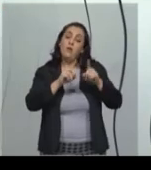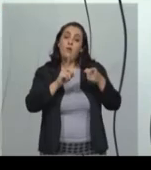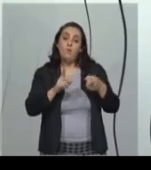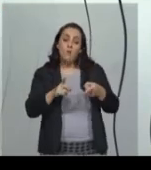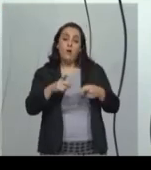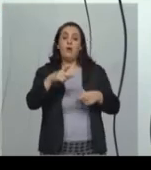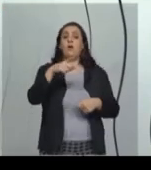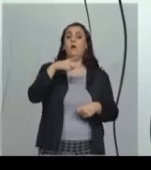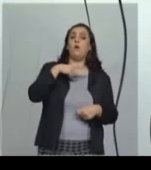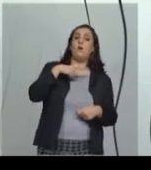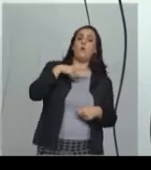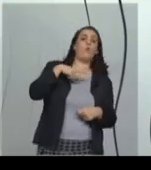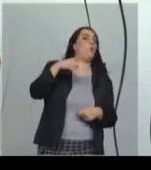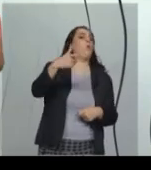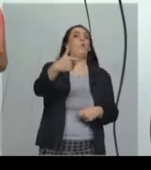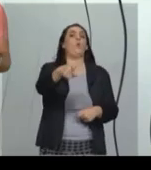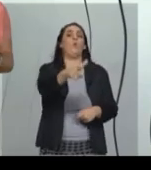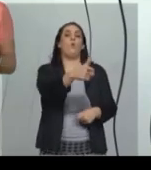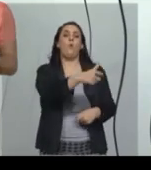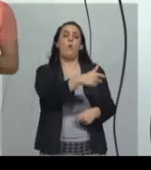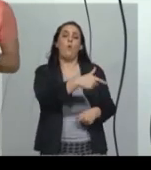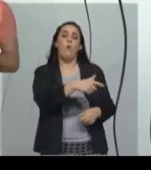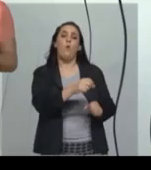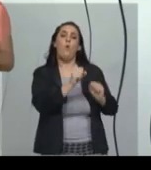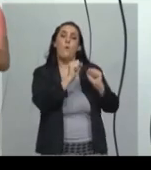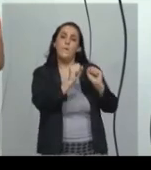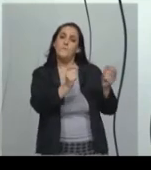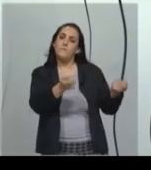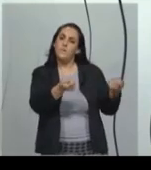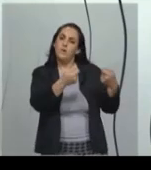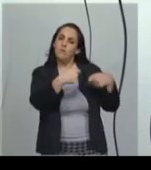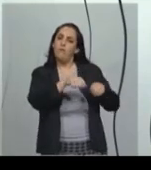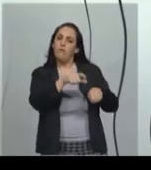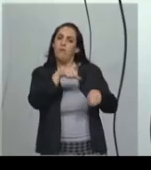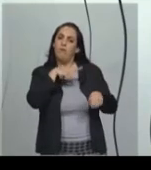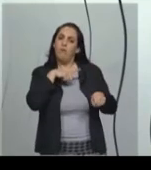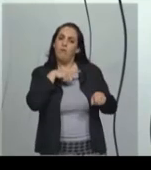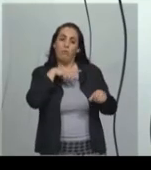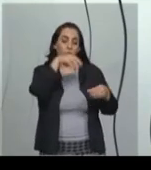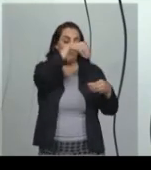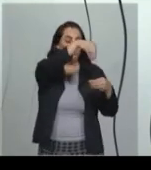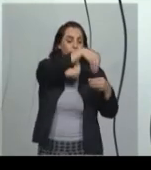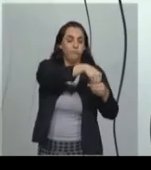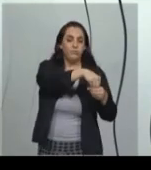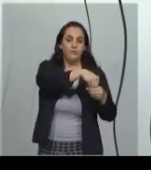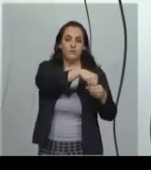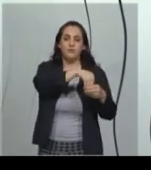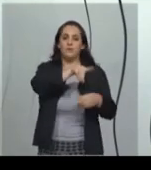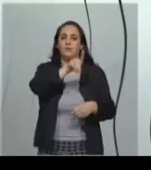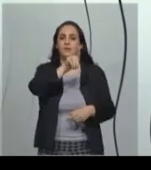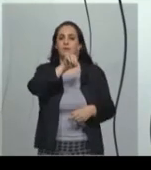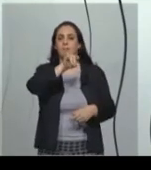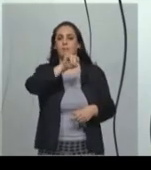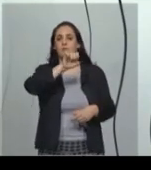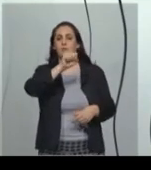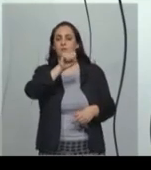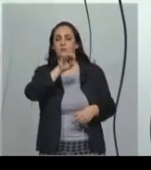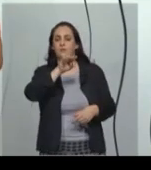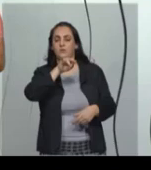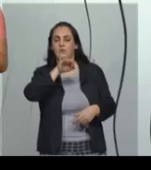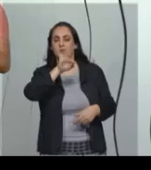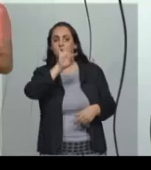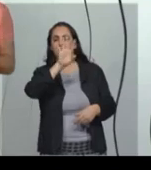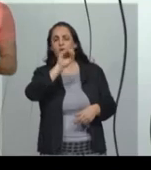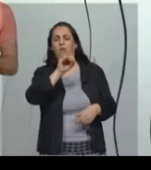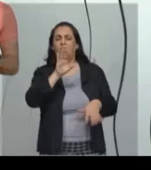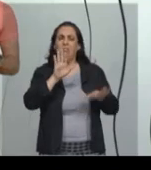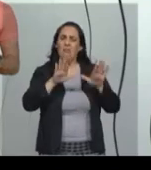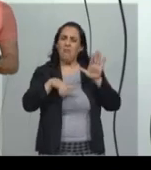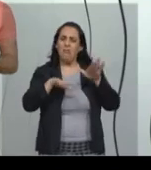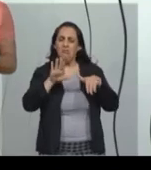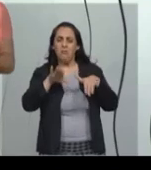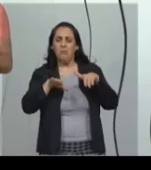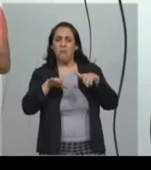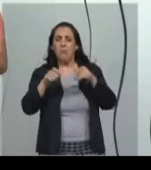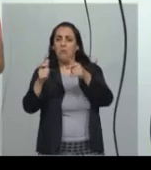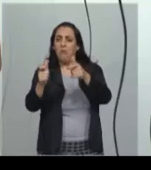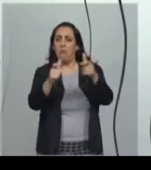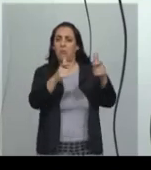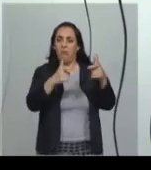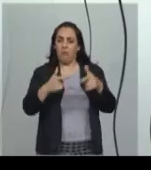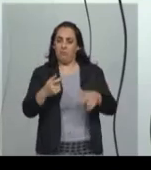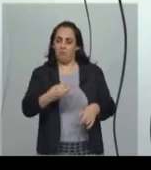Então, depende de onde você mora. Se você mora num distrito, se você mora num distrito-sede,